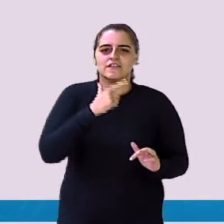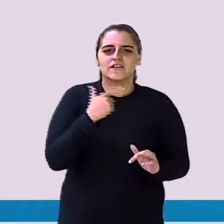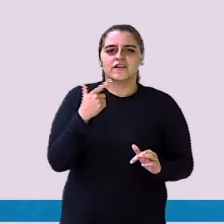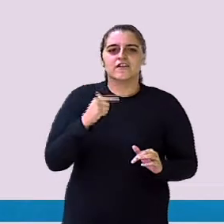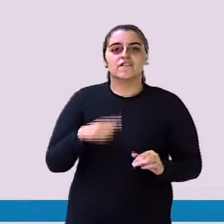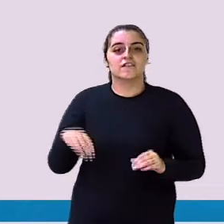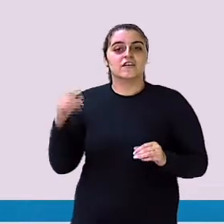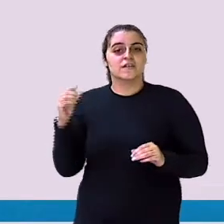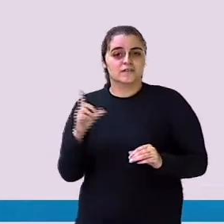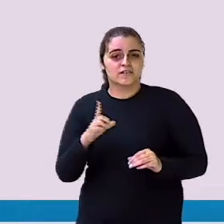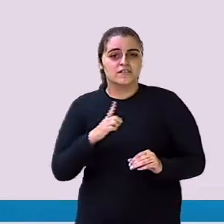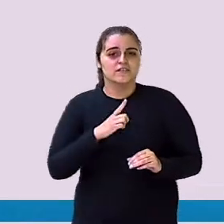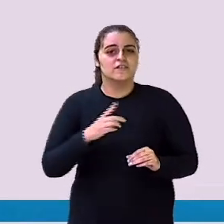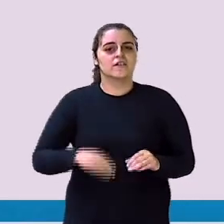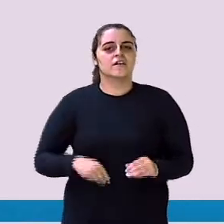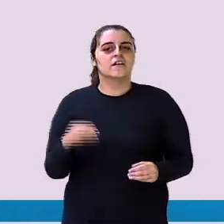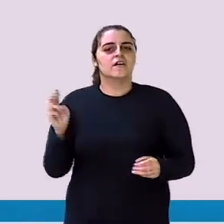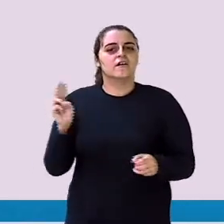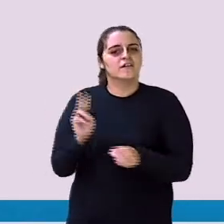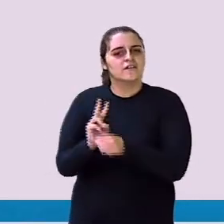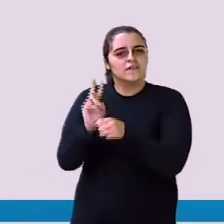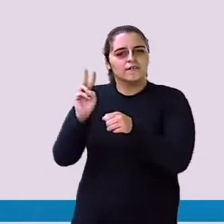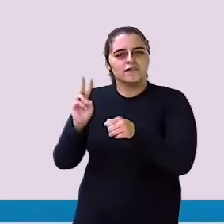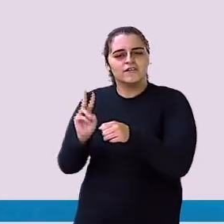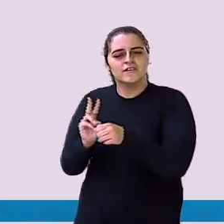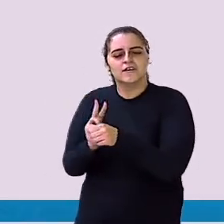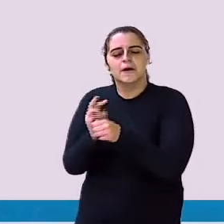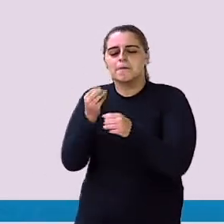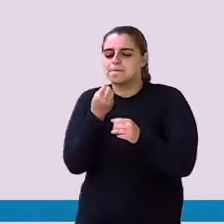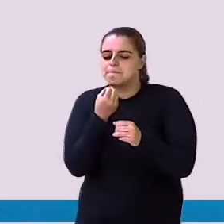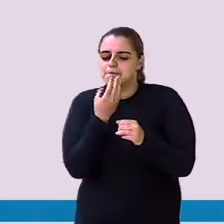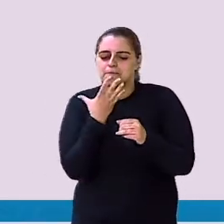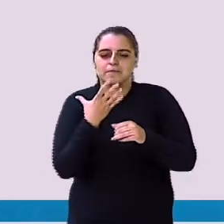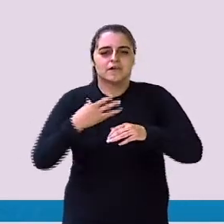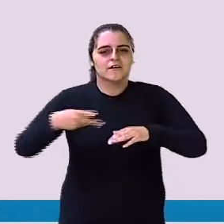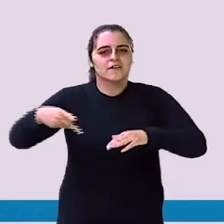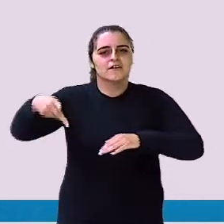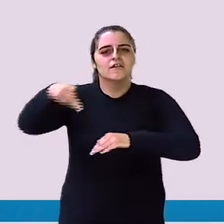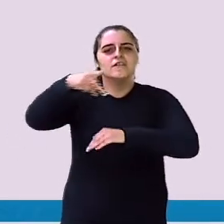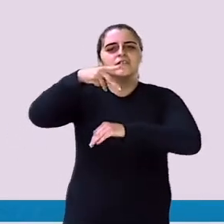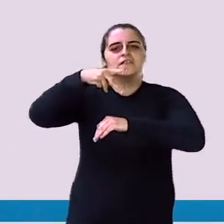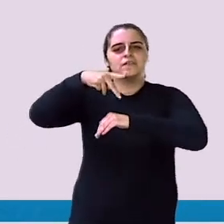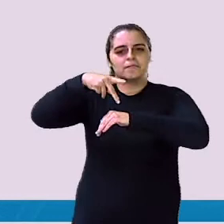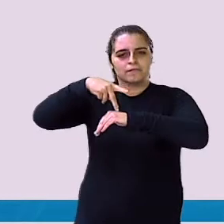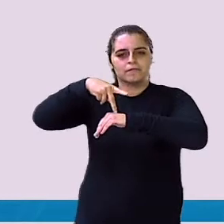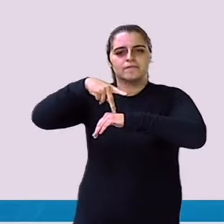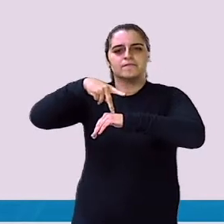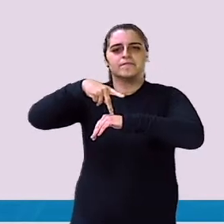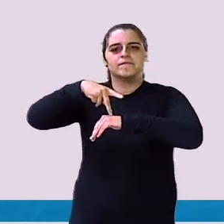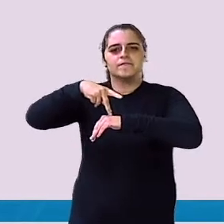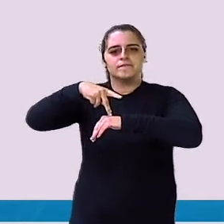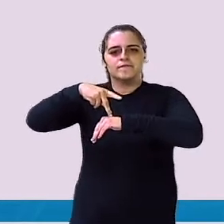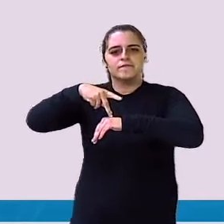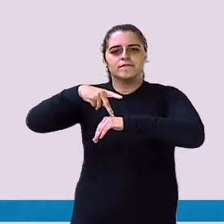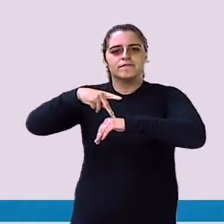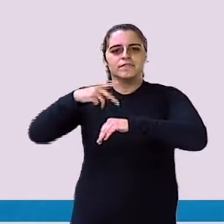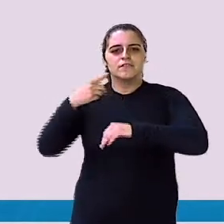Vamos ter que cuidar Vem desse país